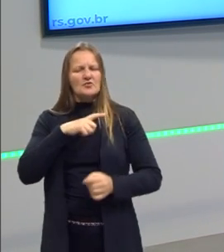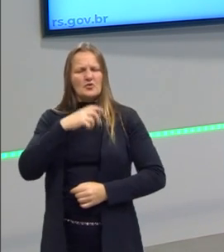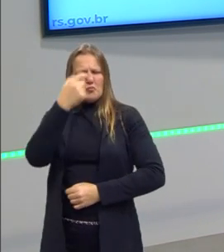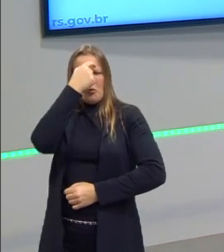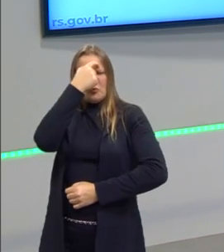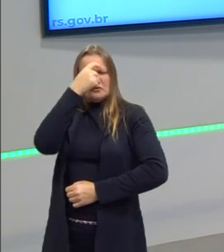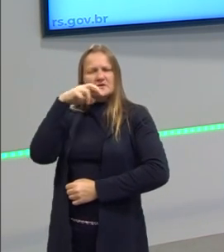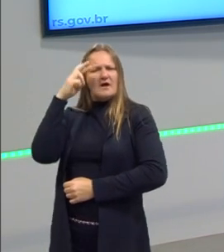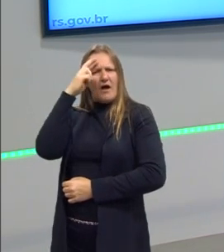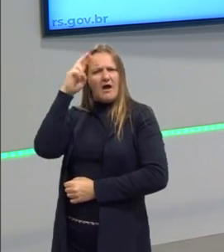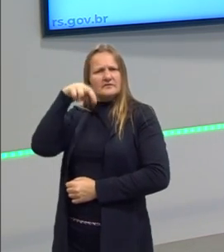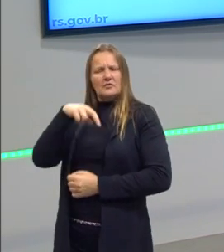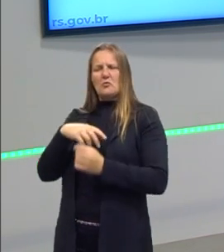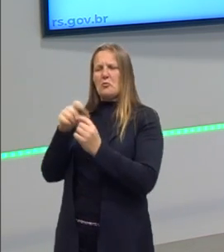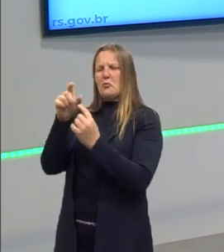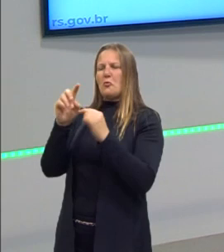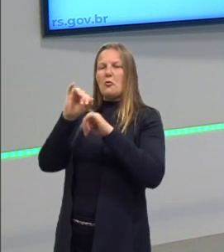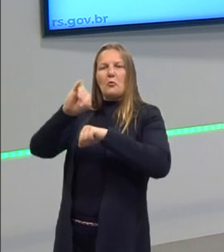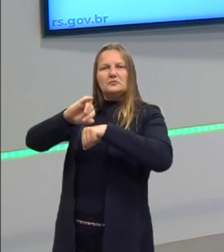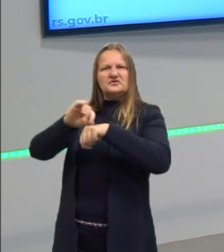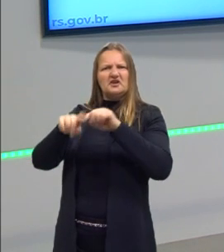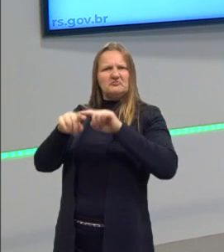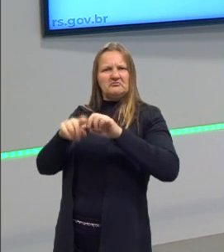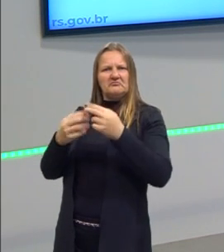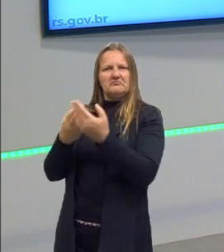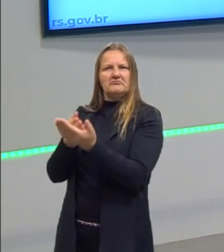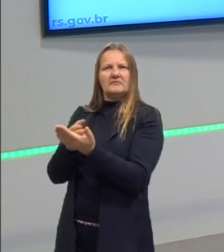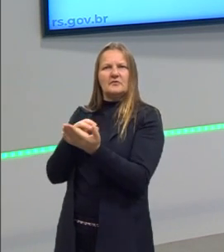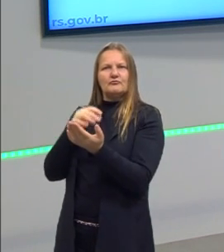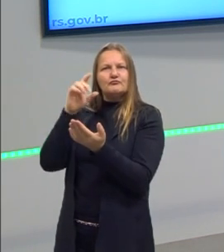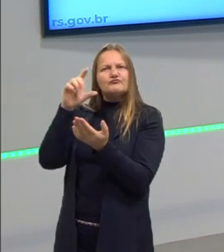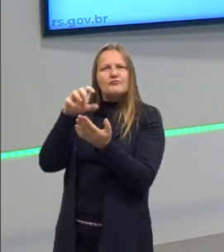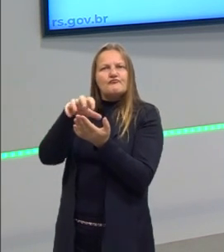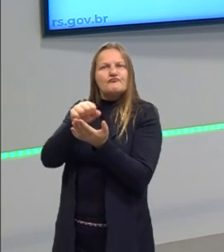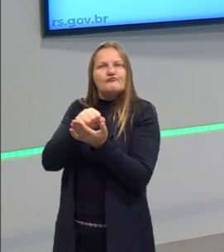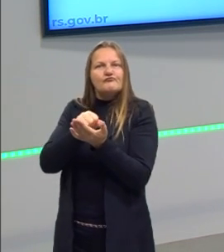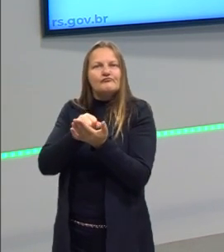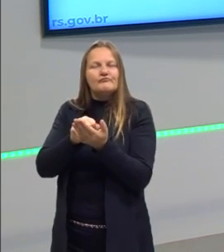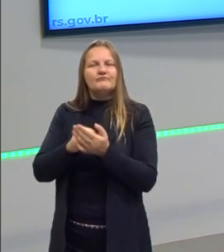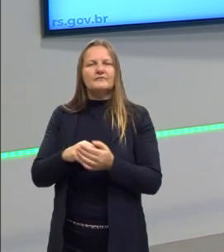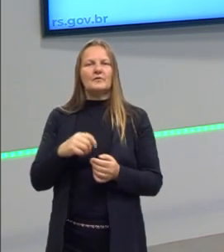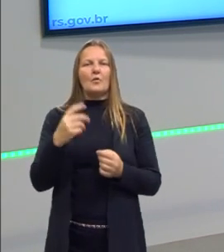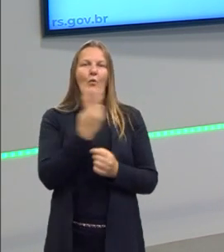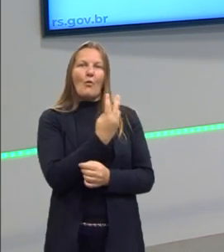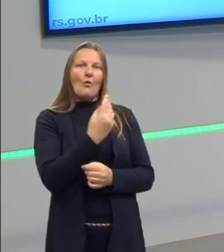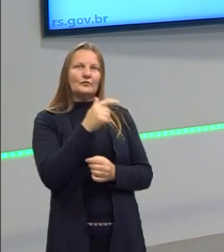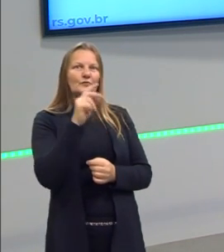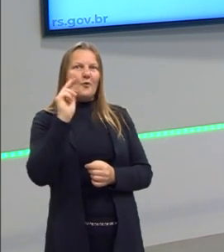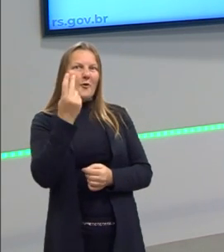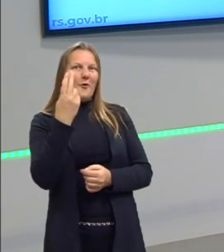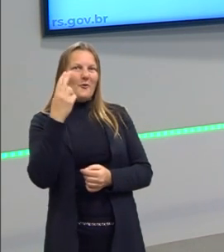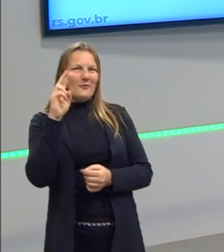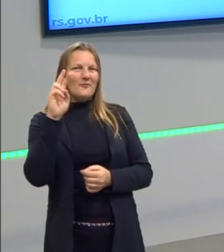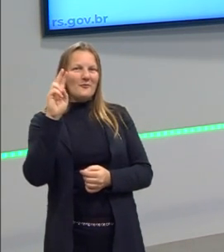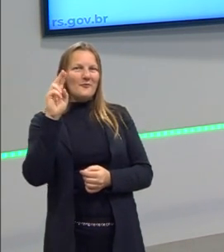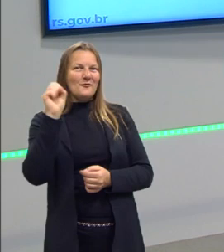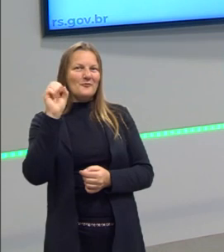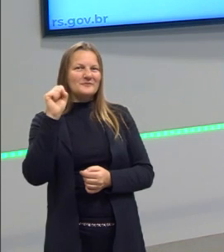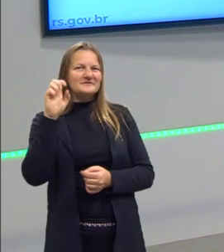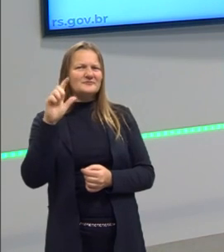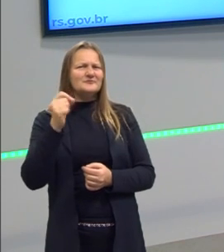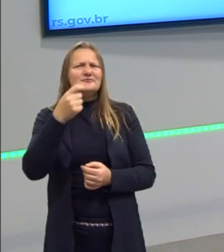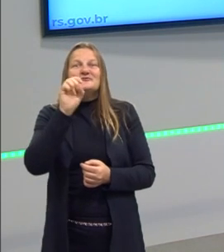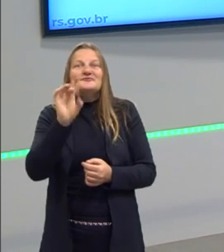e os objetos estão lá. Vamos capturar, etc. O Husserl vai dizer, não, só é